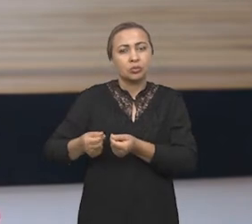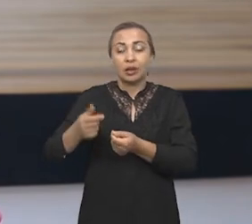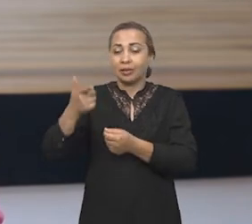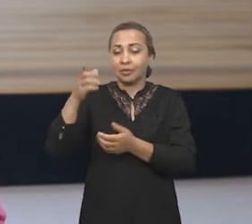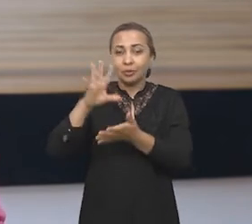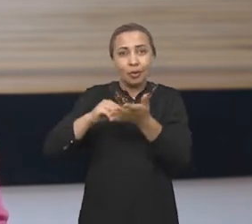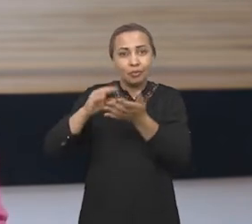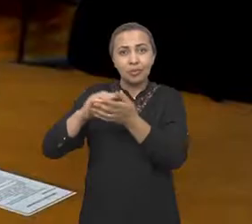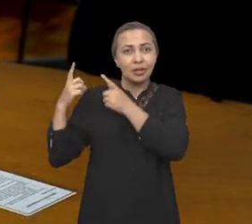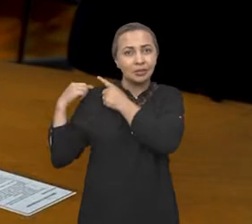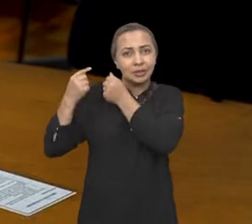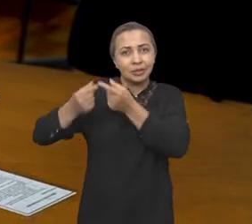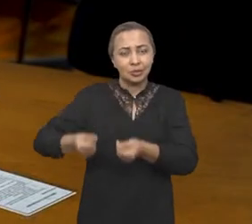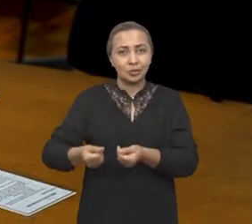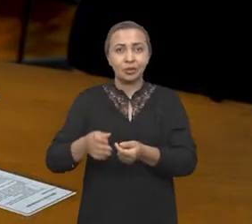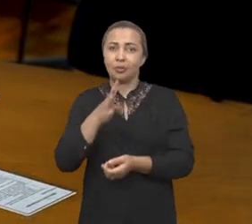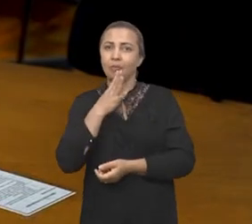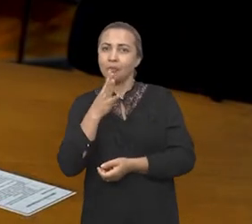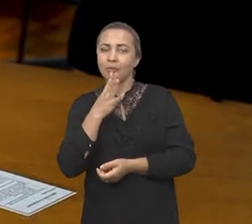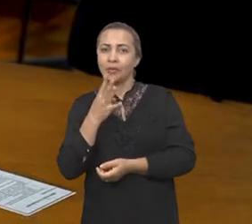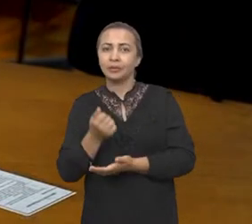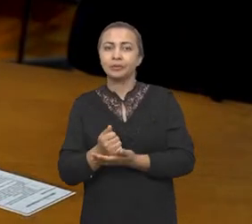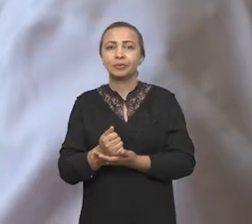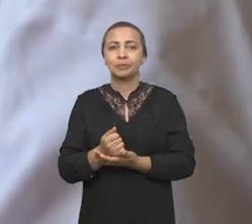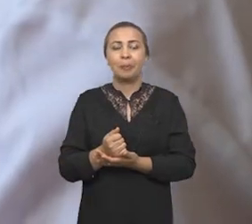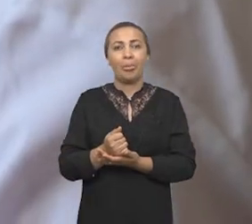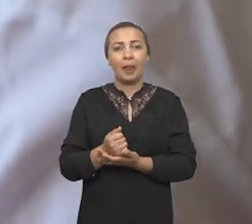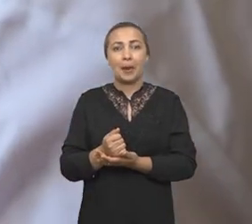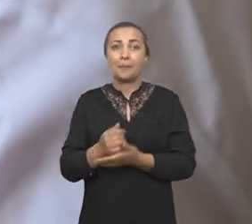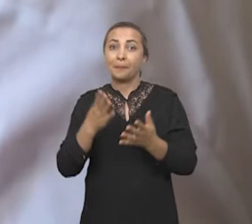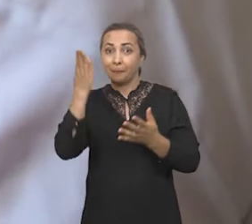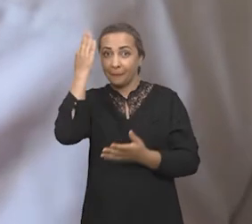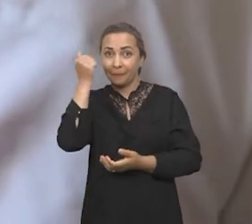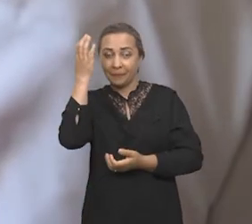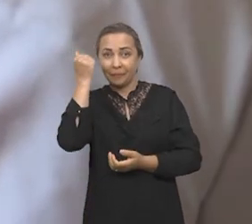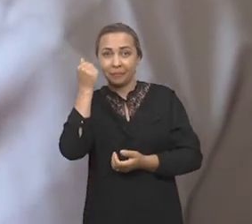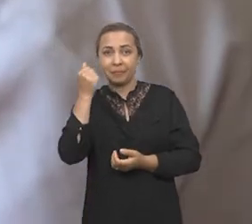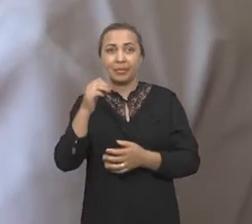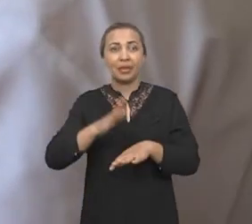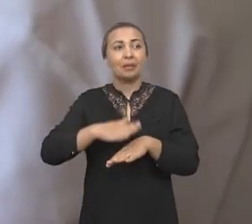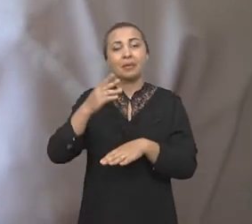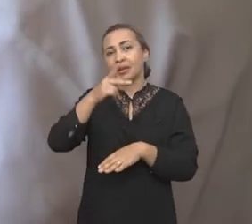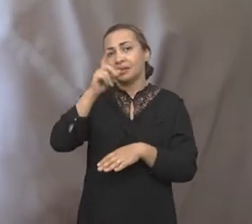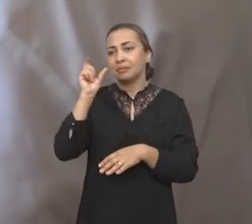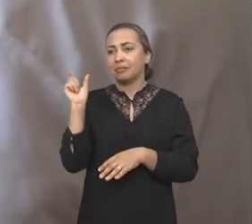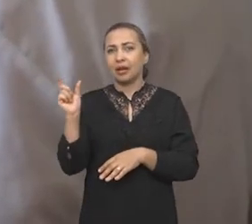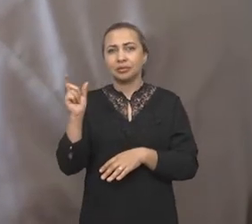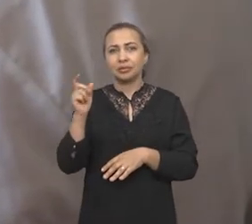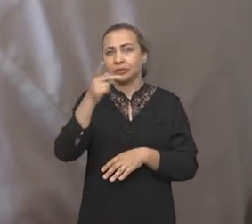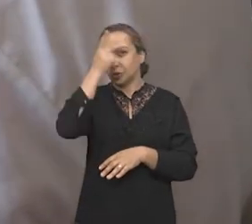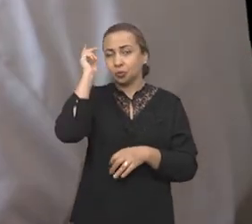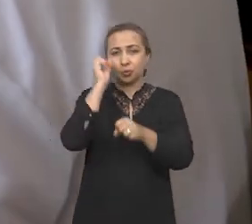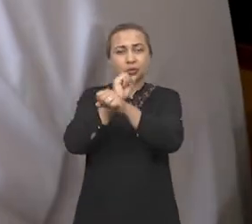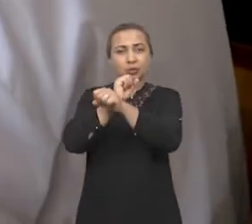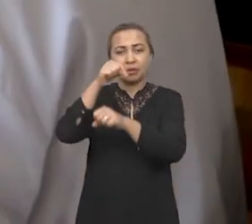tradições. Então, reconhecer, conhecer, na verdade, saber que a maior parte dos escravos em